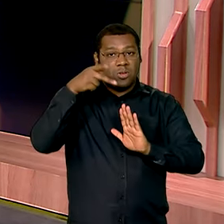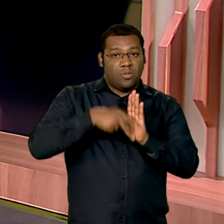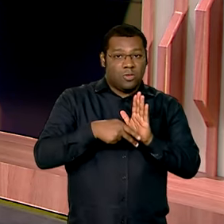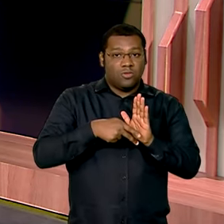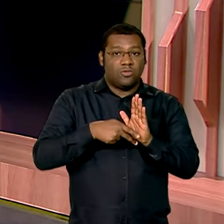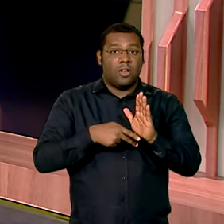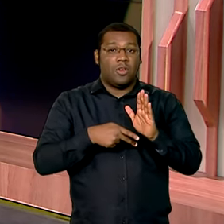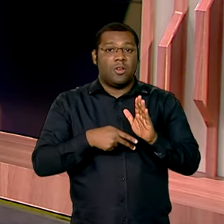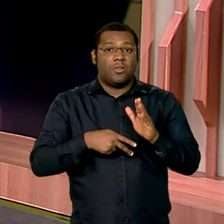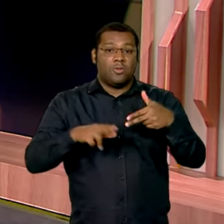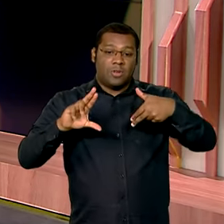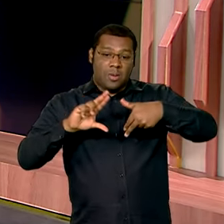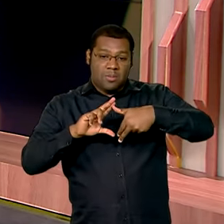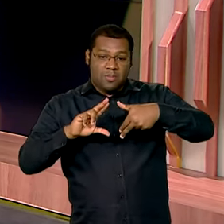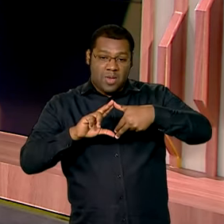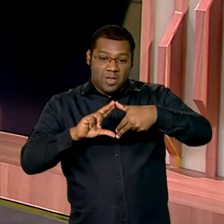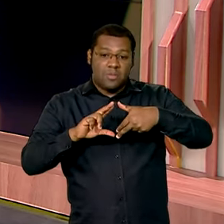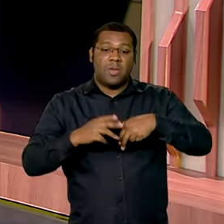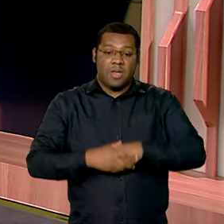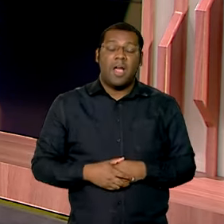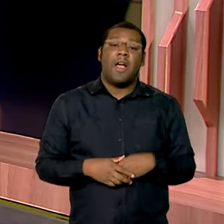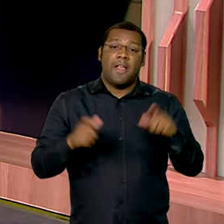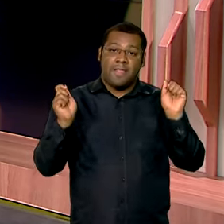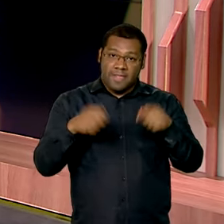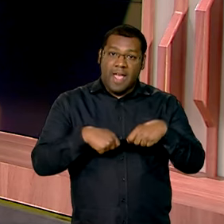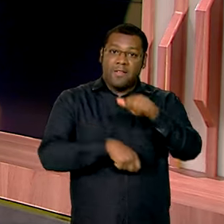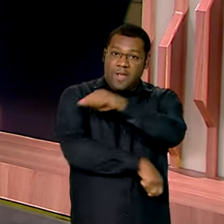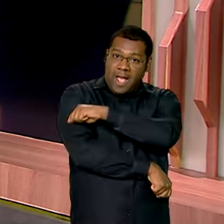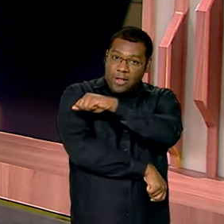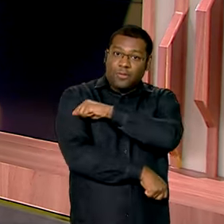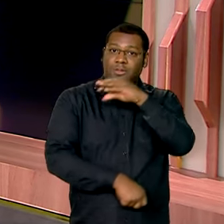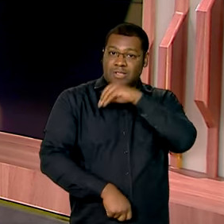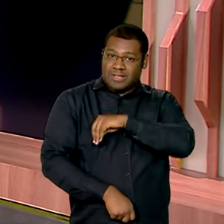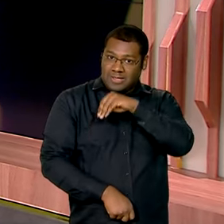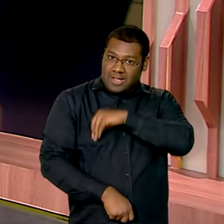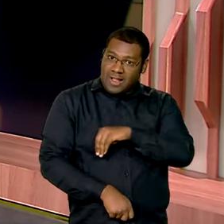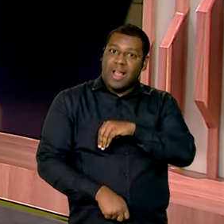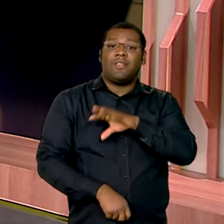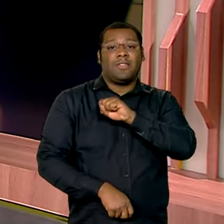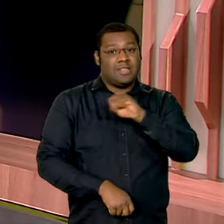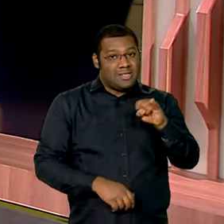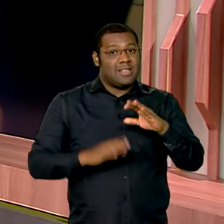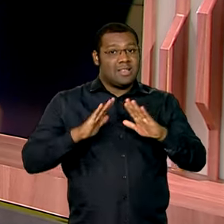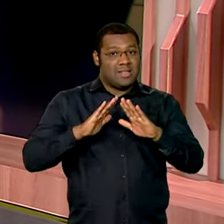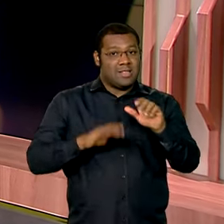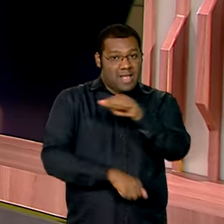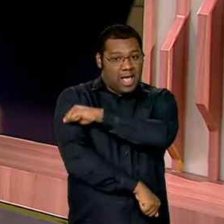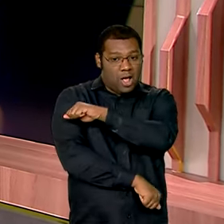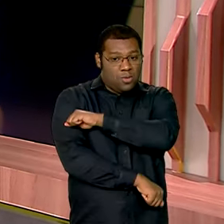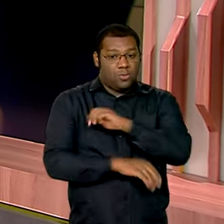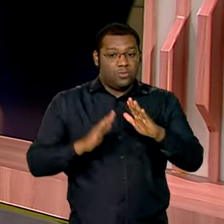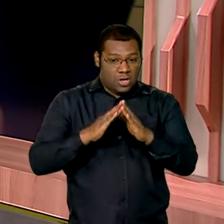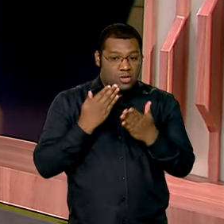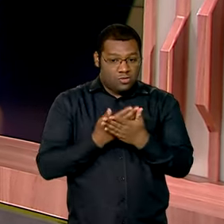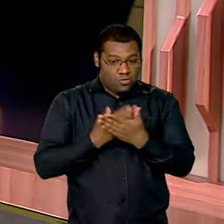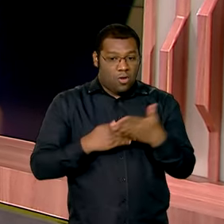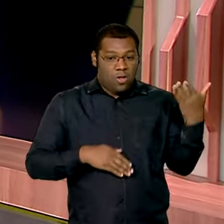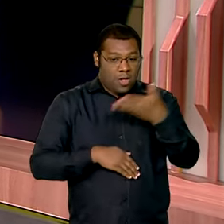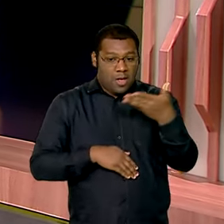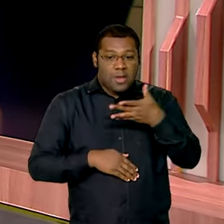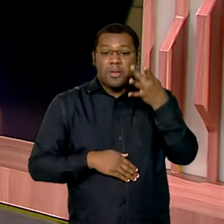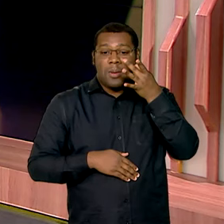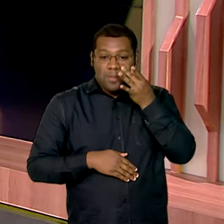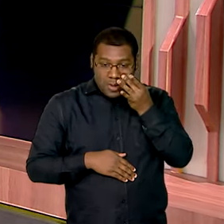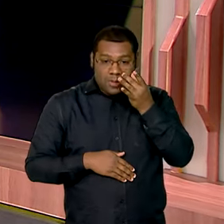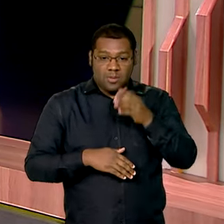poupança mensal para que eles continuem frequentando a escola. Até agora, a iniciativa só contemplava beneficiários do Bolsa